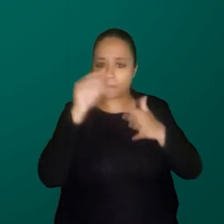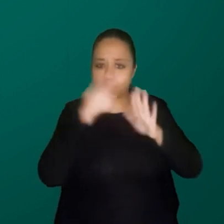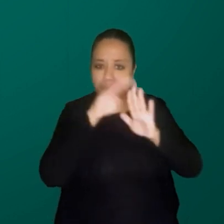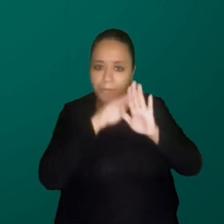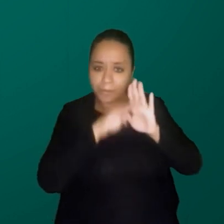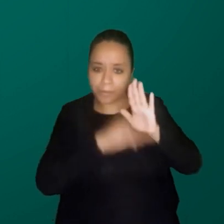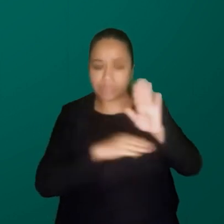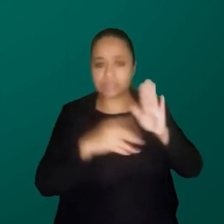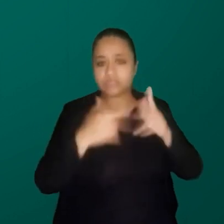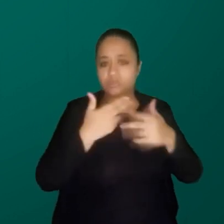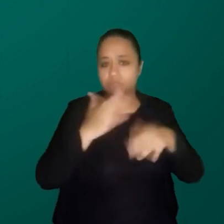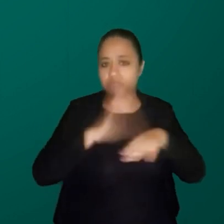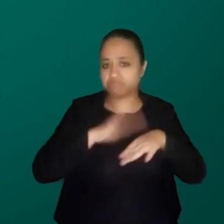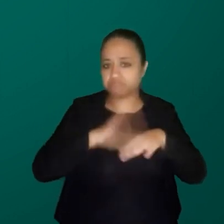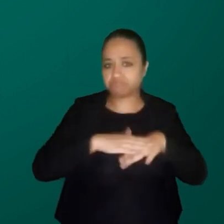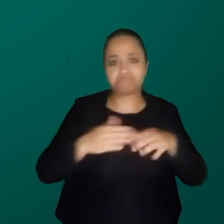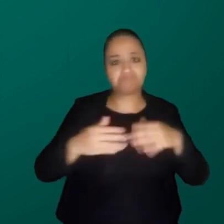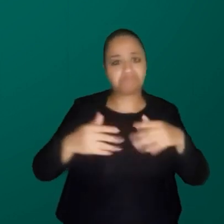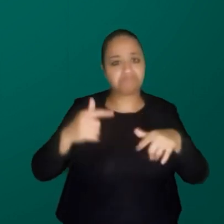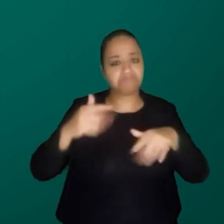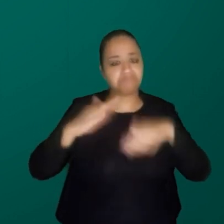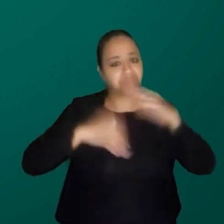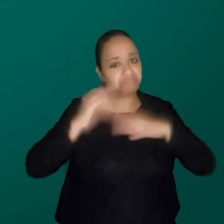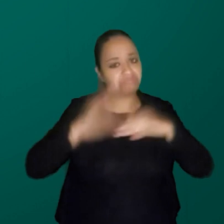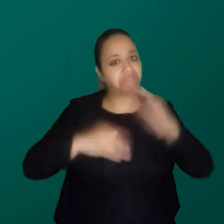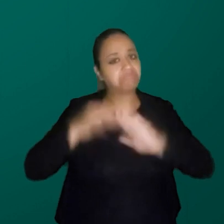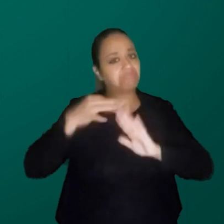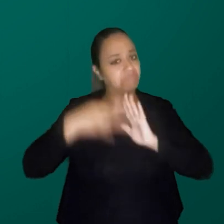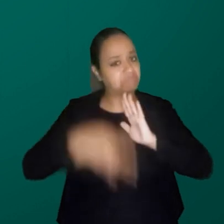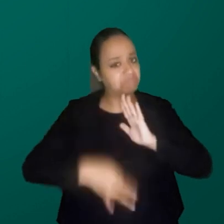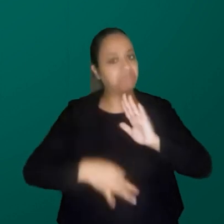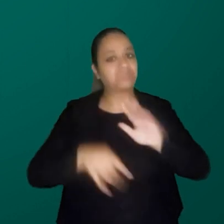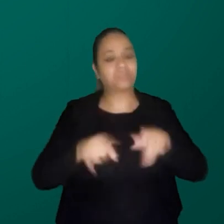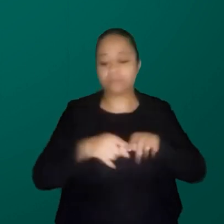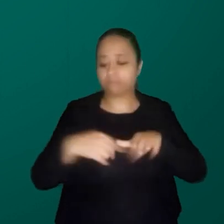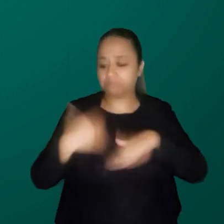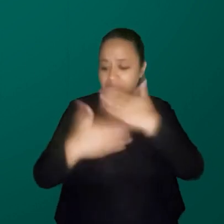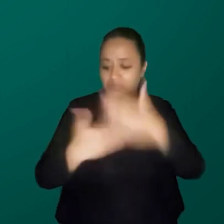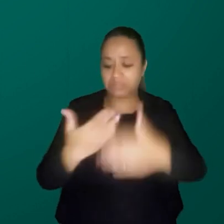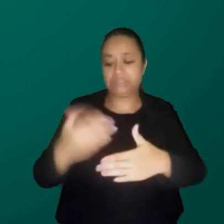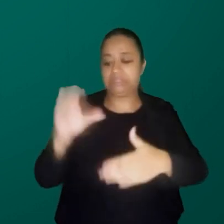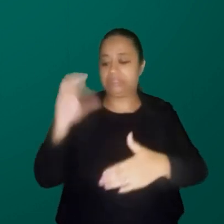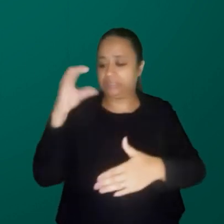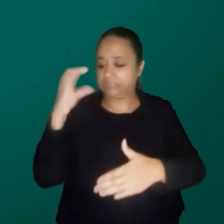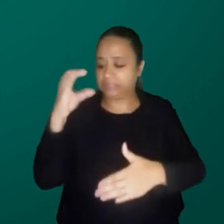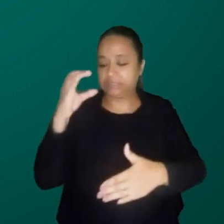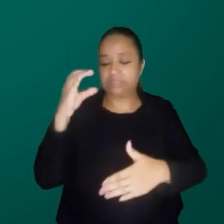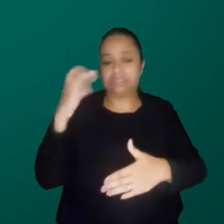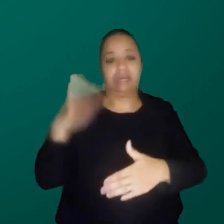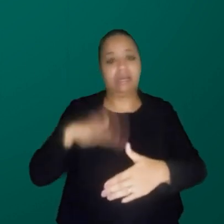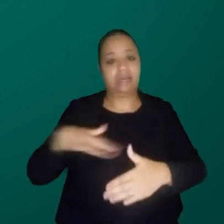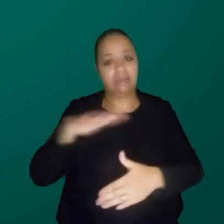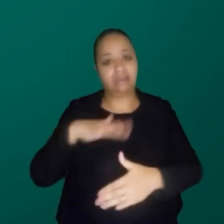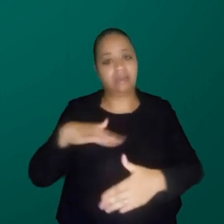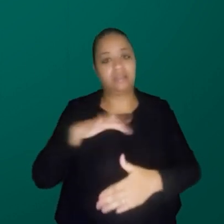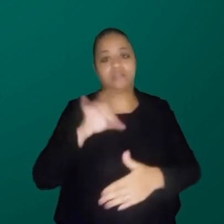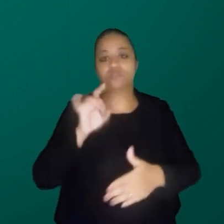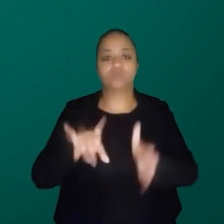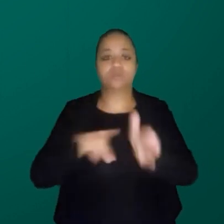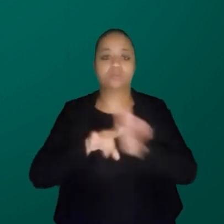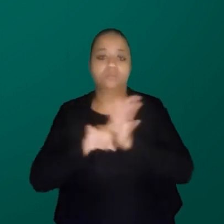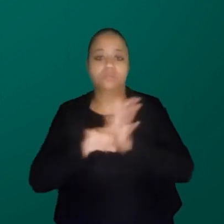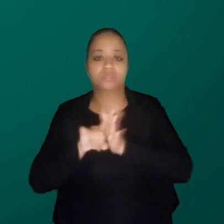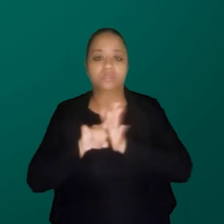eficiência como de avanço científico também, é avanço científico. Não dá para pesquisar,